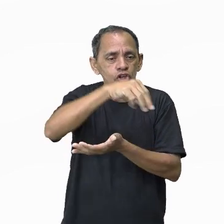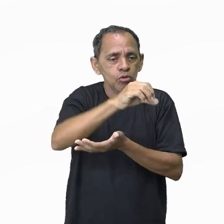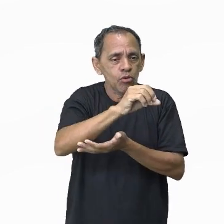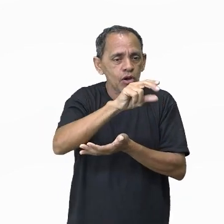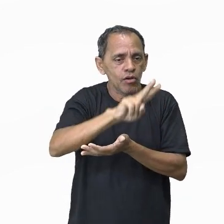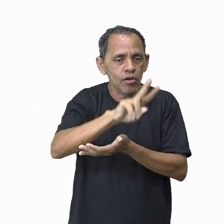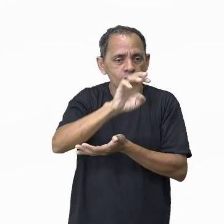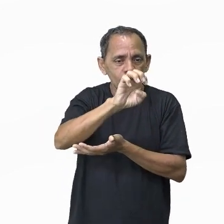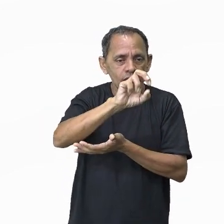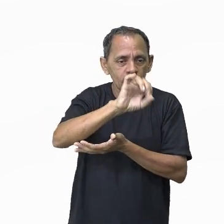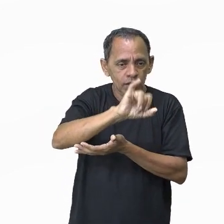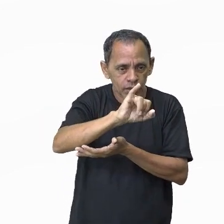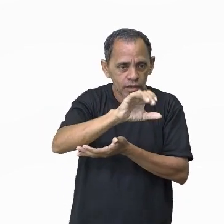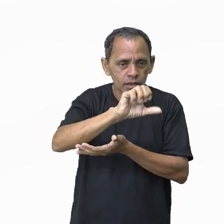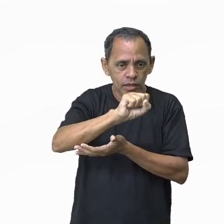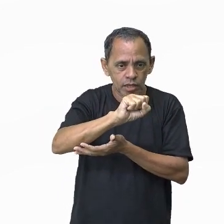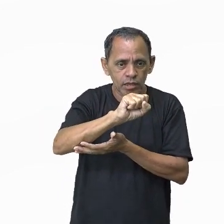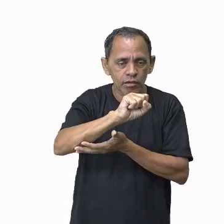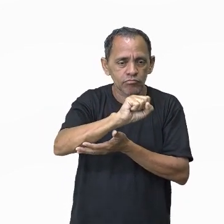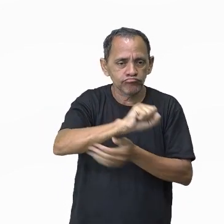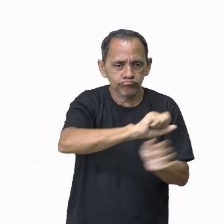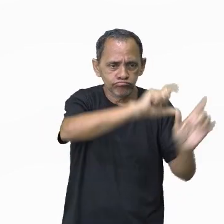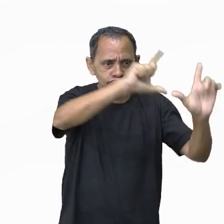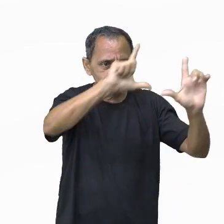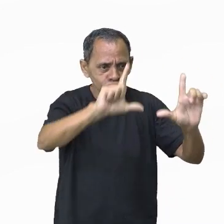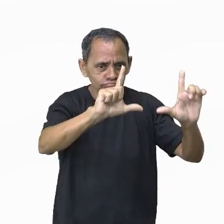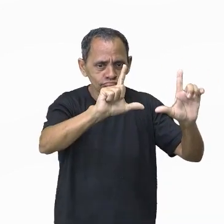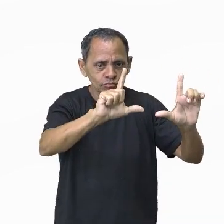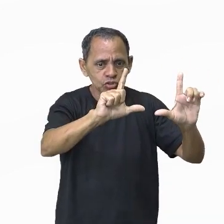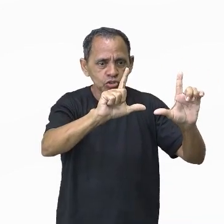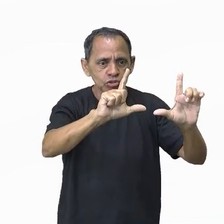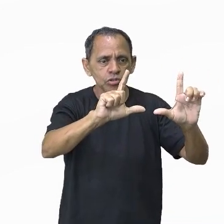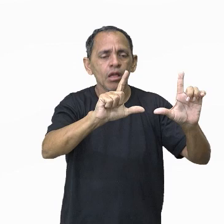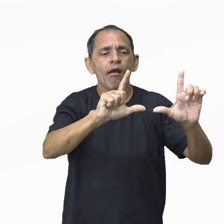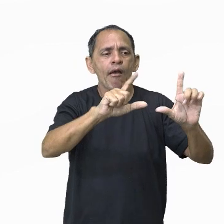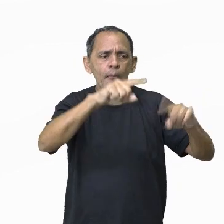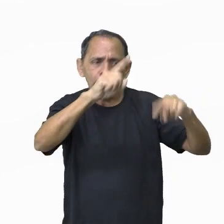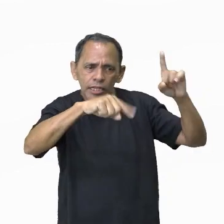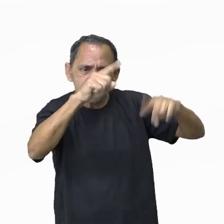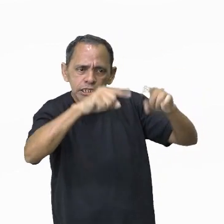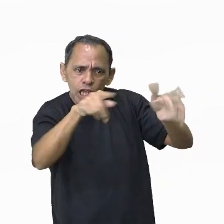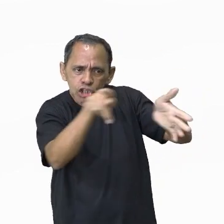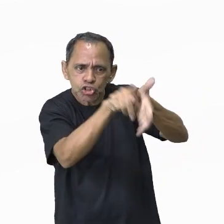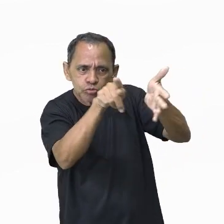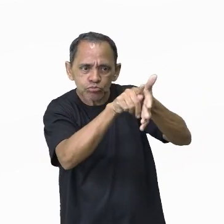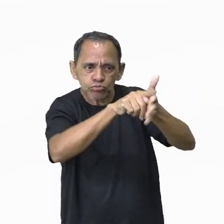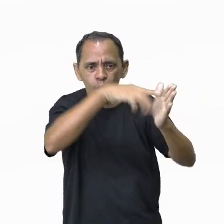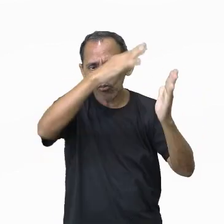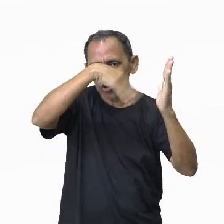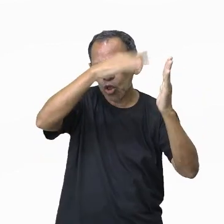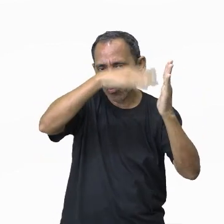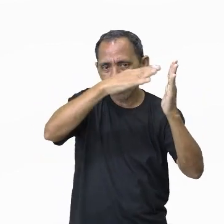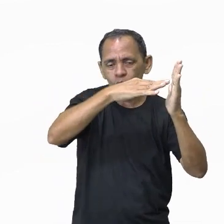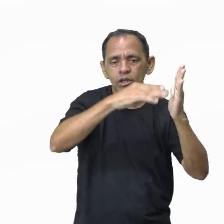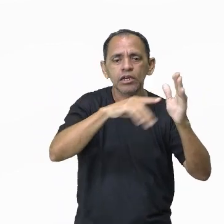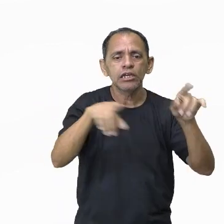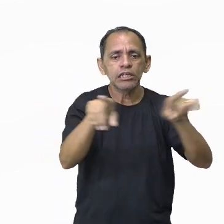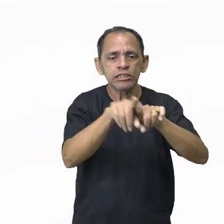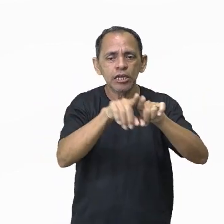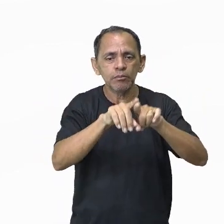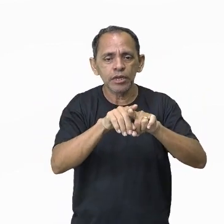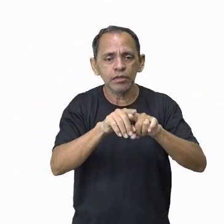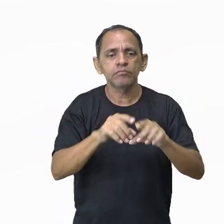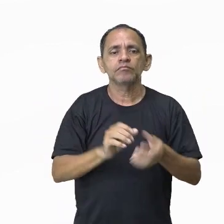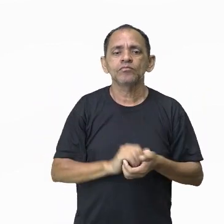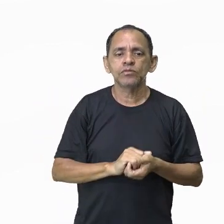obras de artes, aqueles objetos expostos ali em museus, exposições, artefatos característicos como